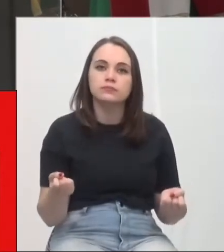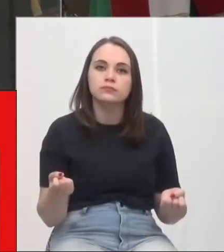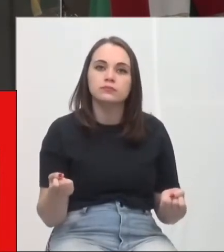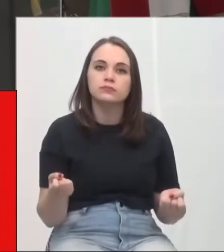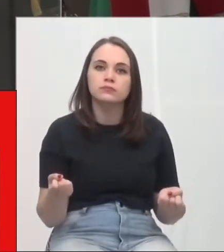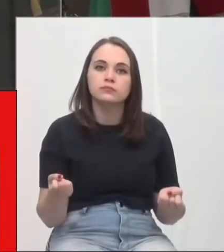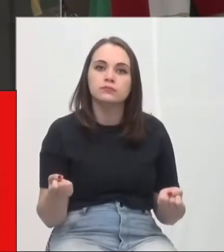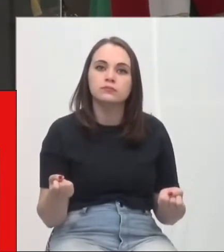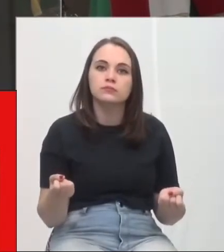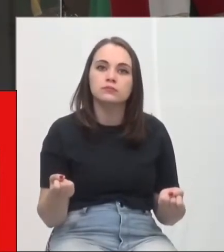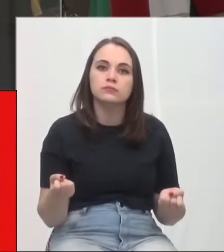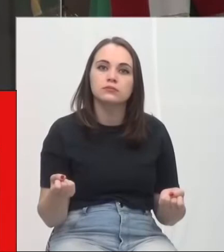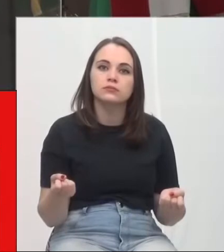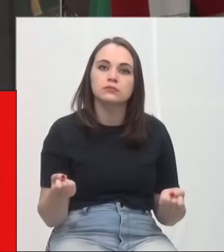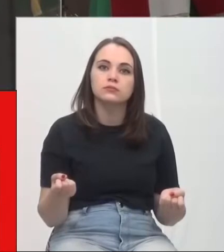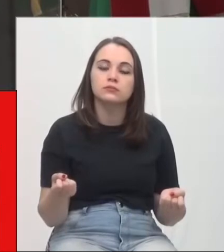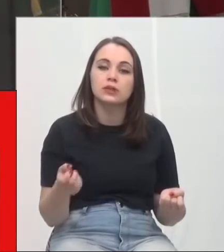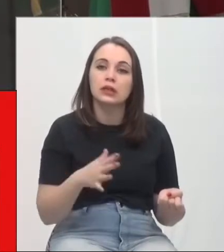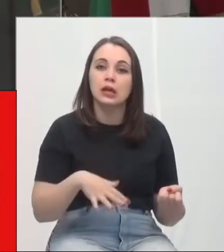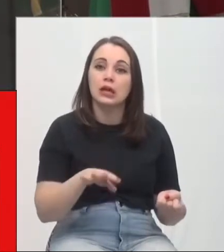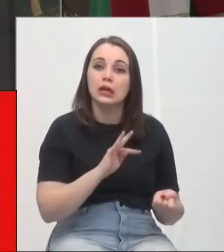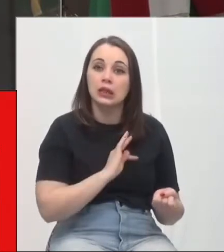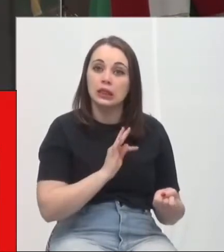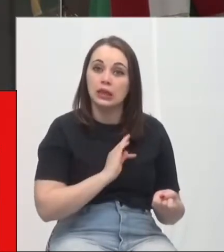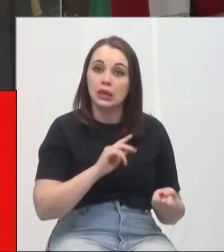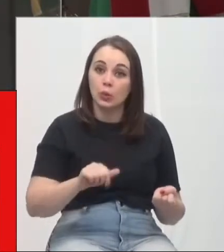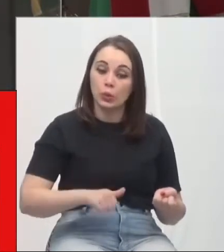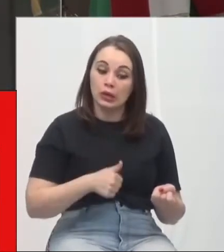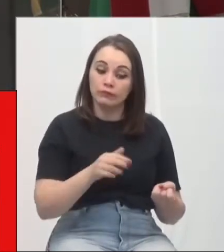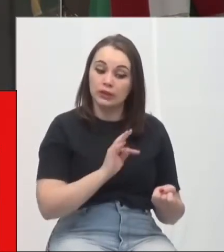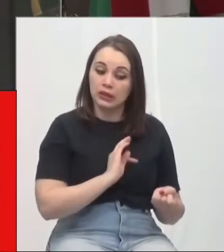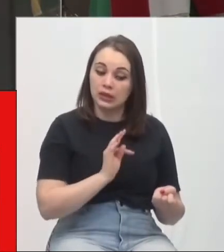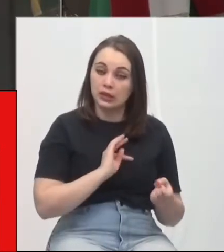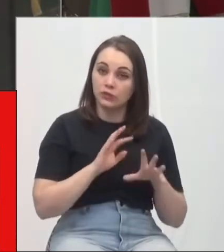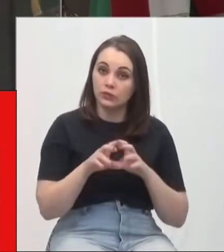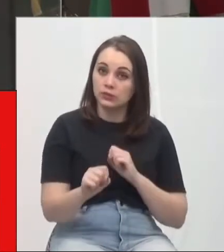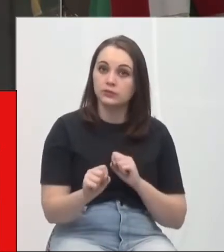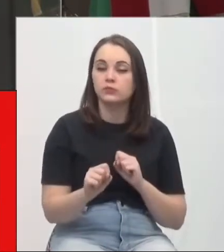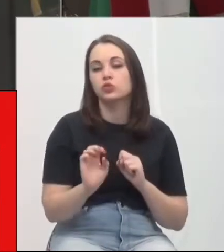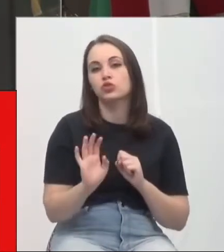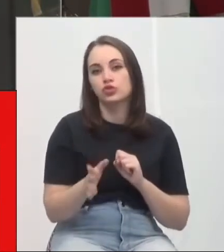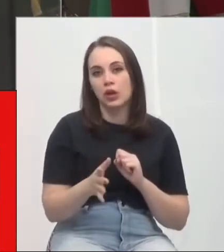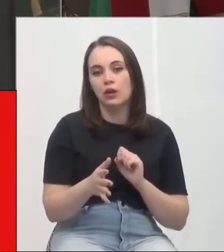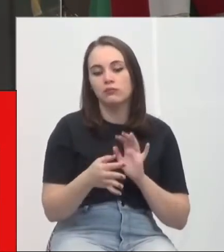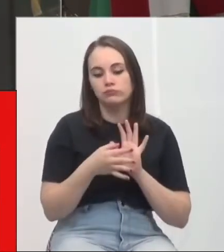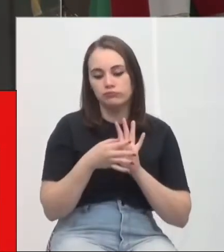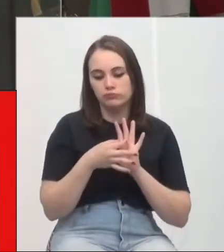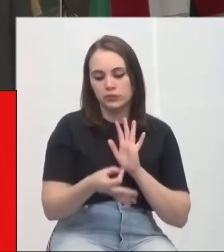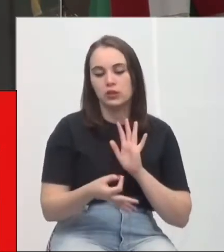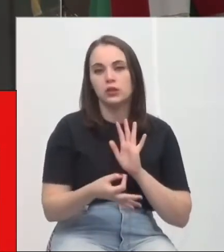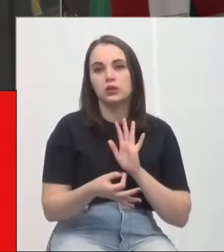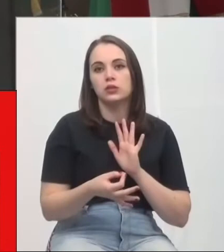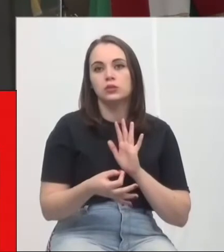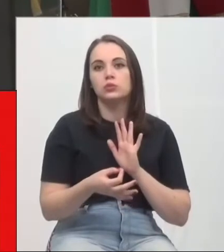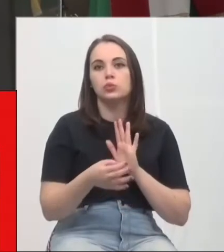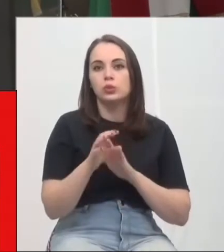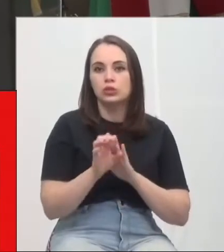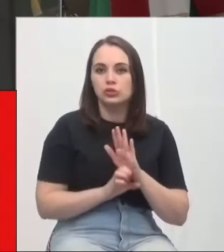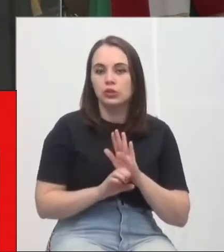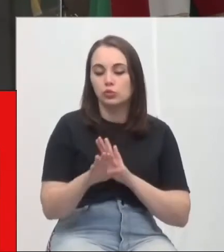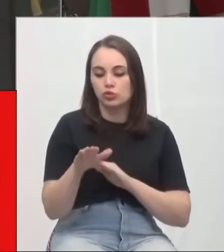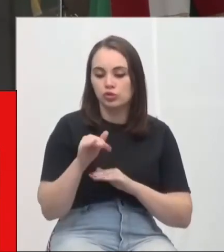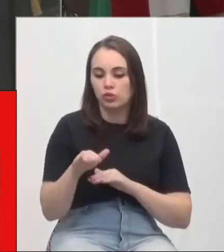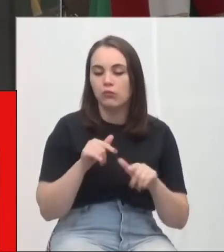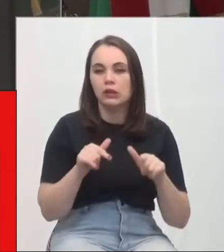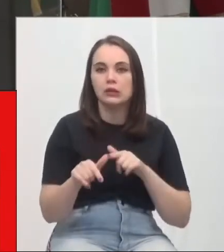a parte técnica, a qualificação técnica vai estar estabelecida no edital de contratação da obra,